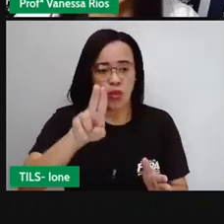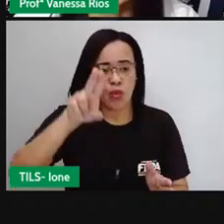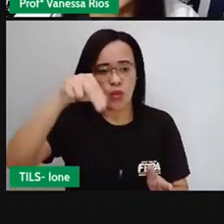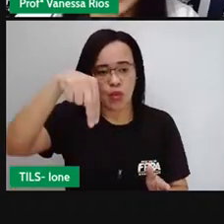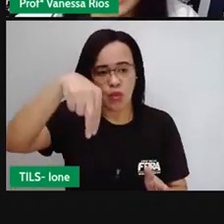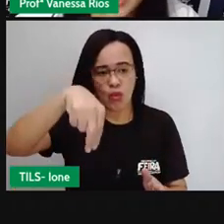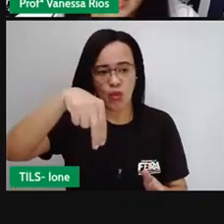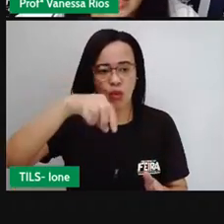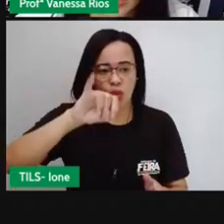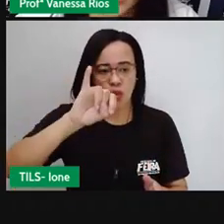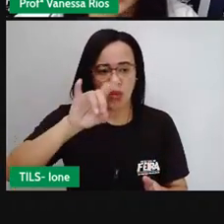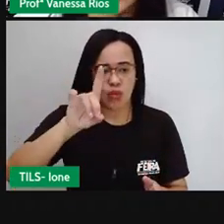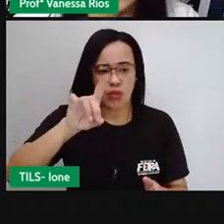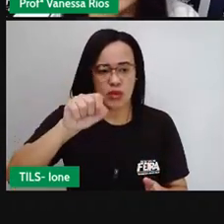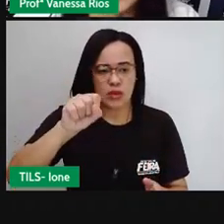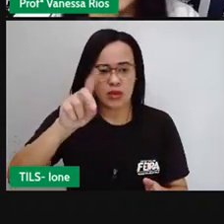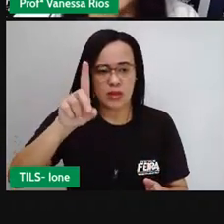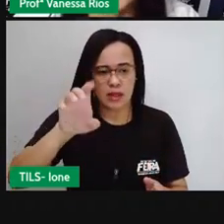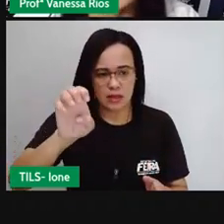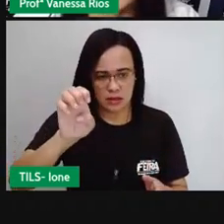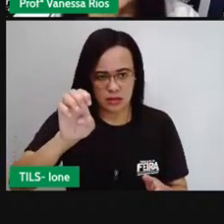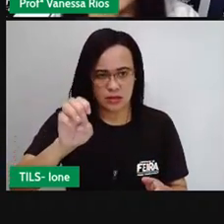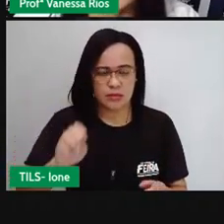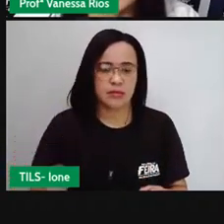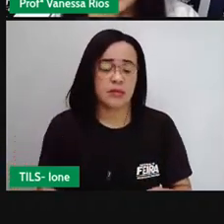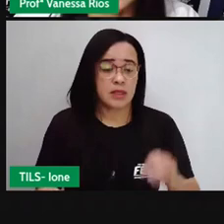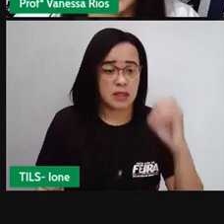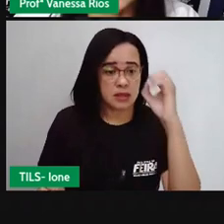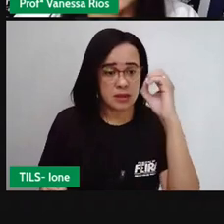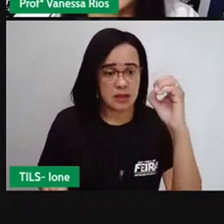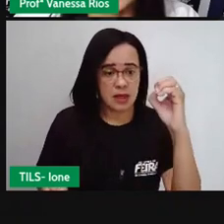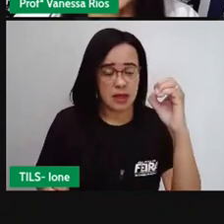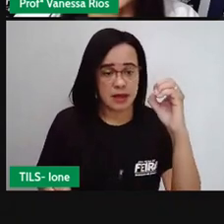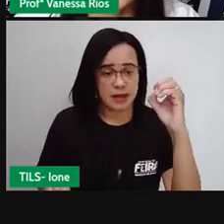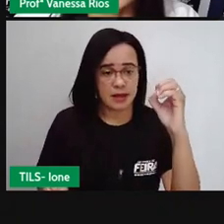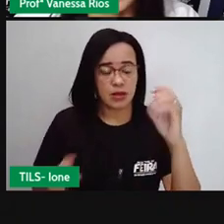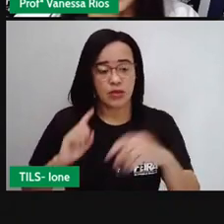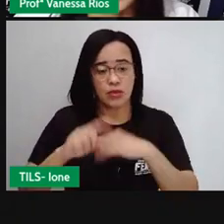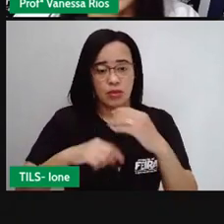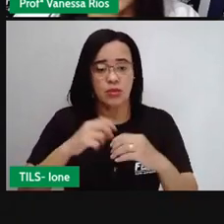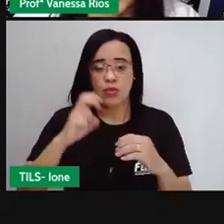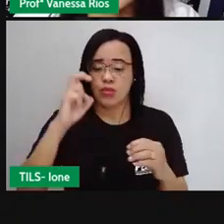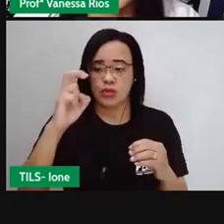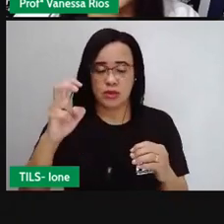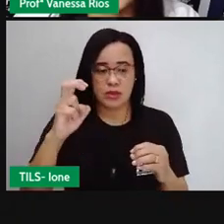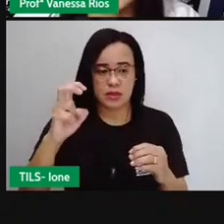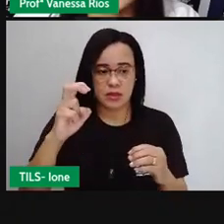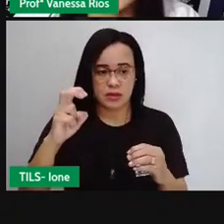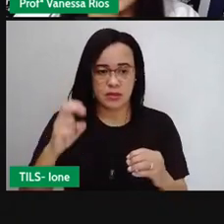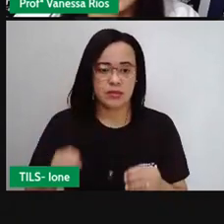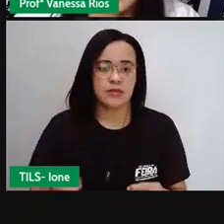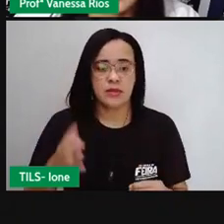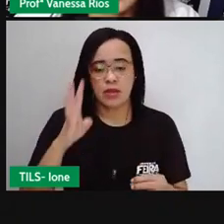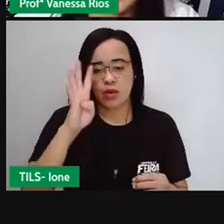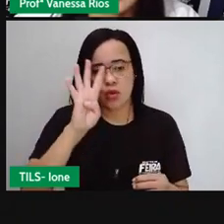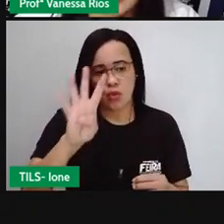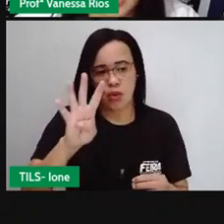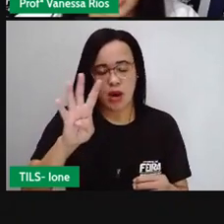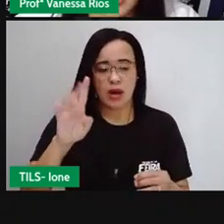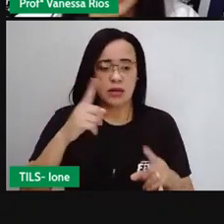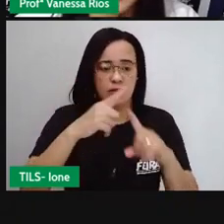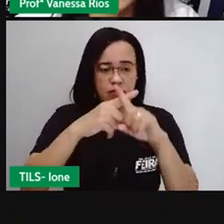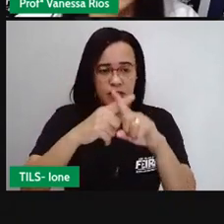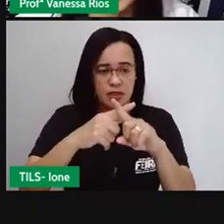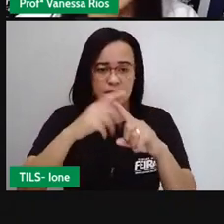quanto pelo cinco. E aí, começando pelo zero que é a unidade. Vamos lá. Quatro vezes zero